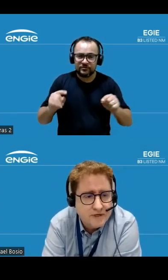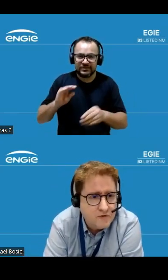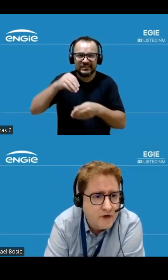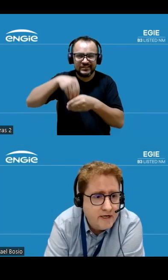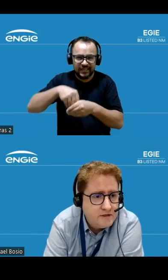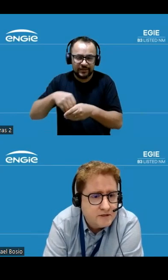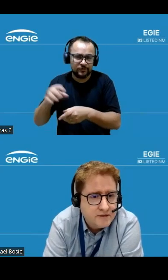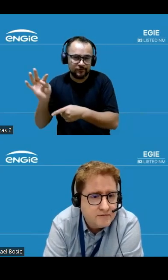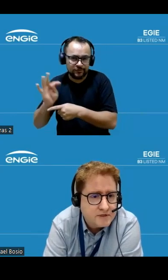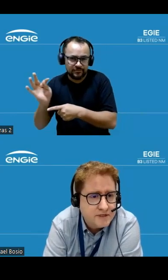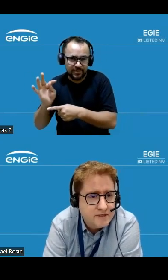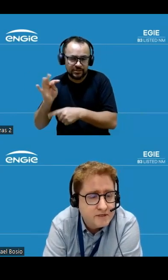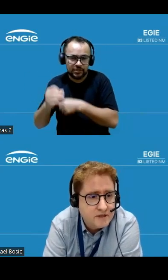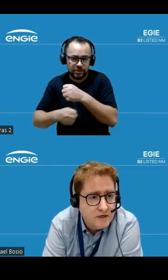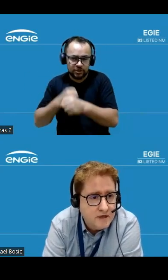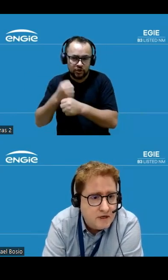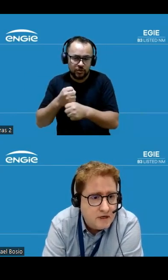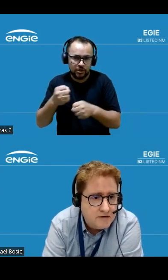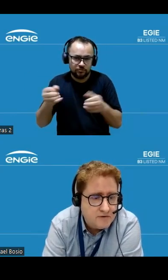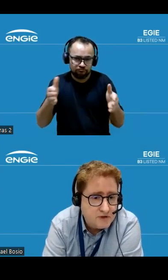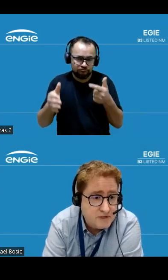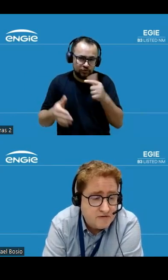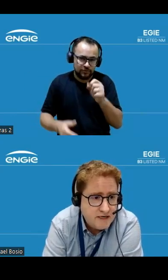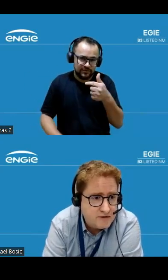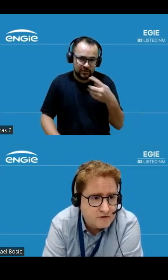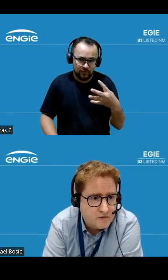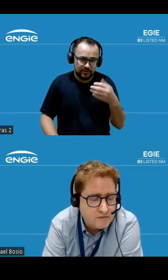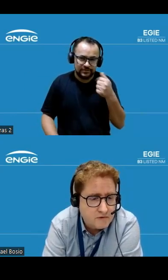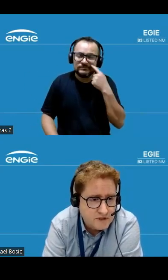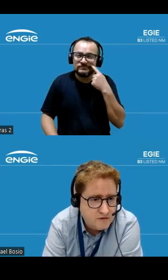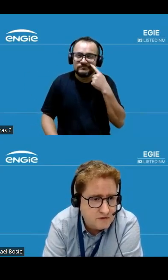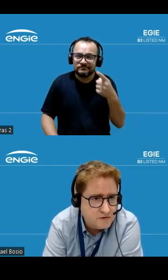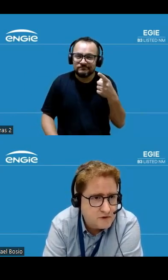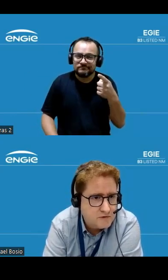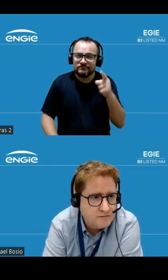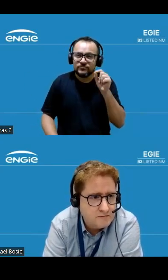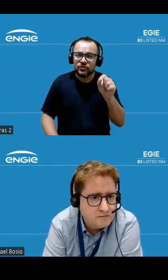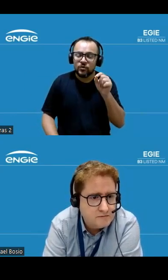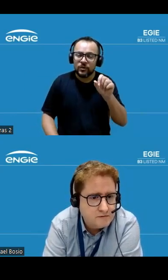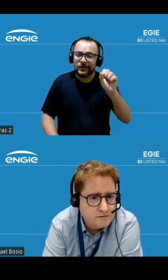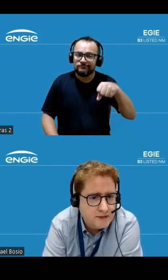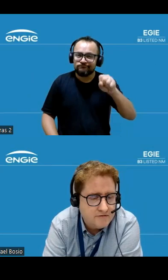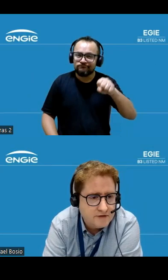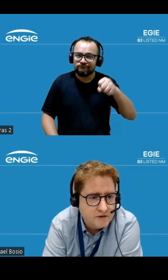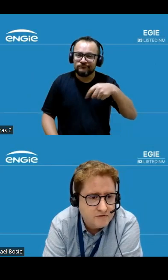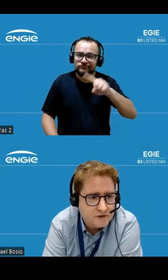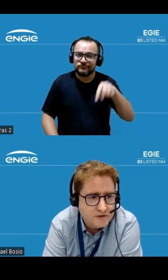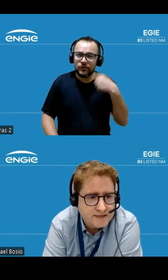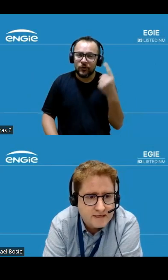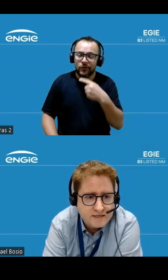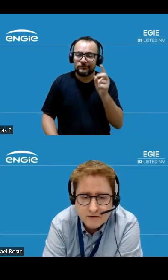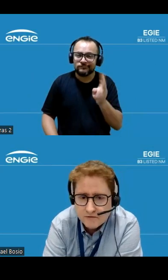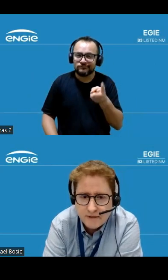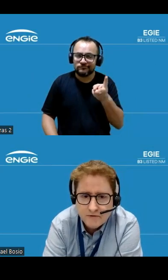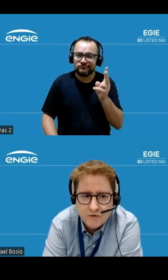ano corrente vocês vão poder observar que nós sim continuamos com um elevado nível de